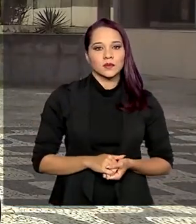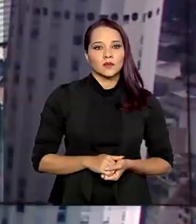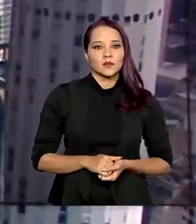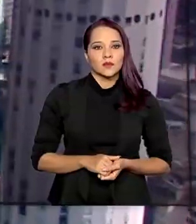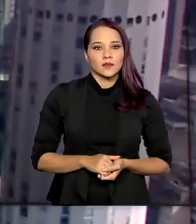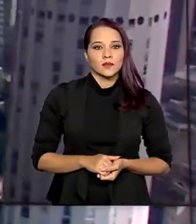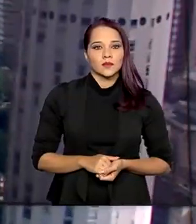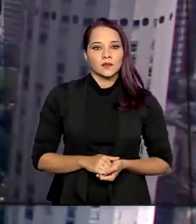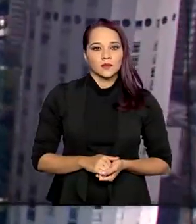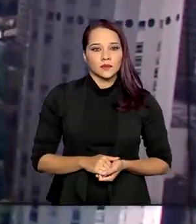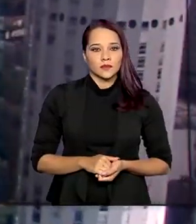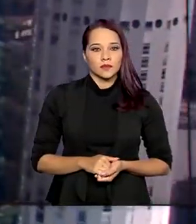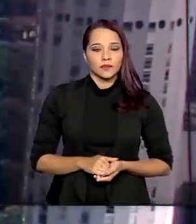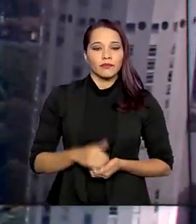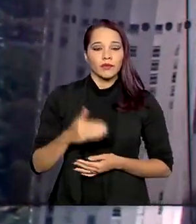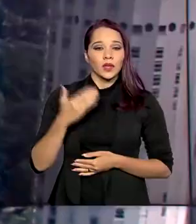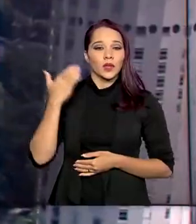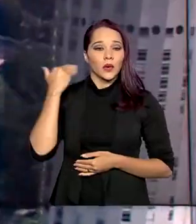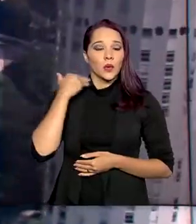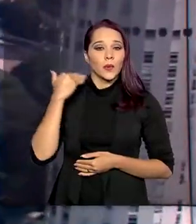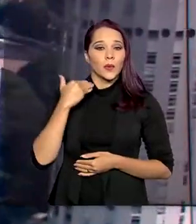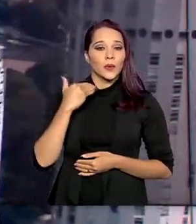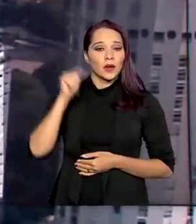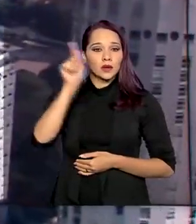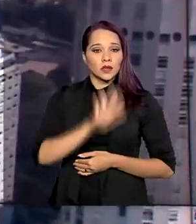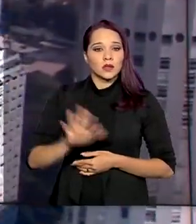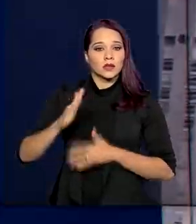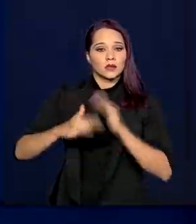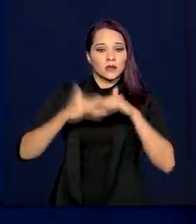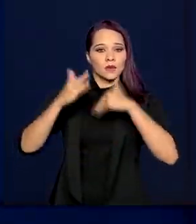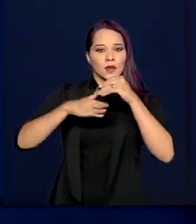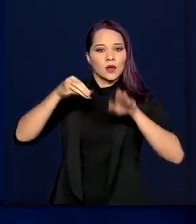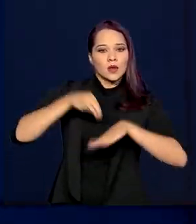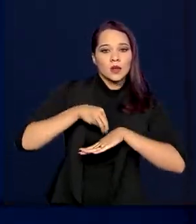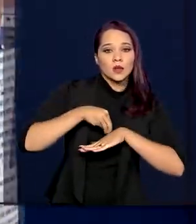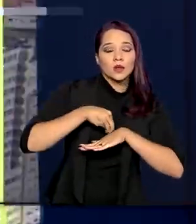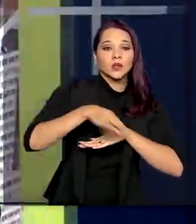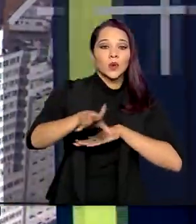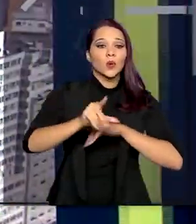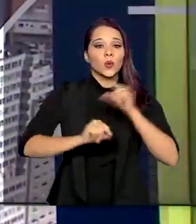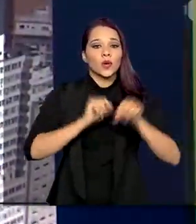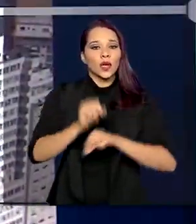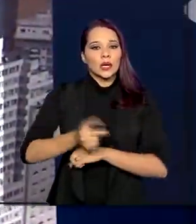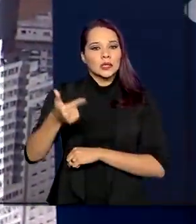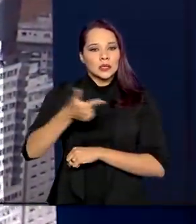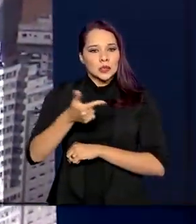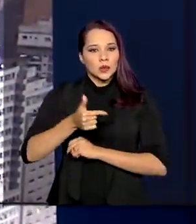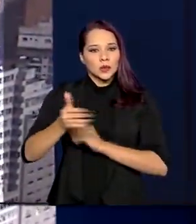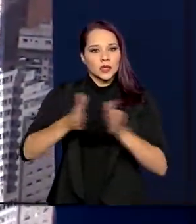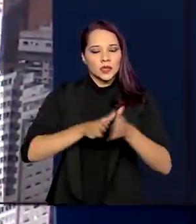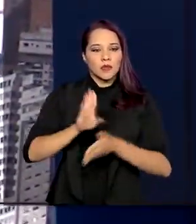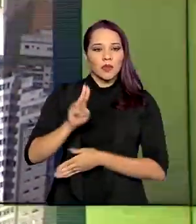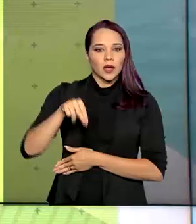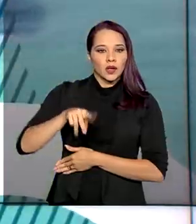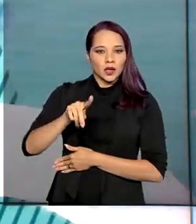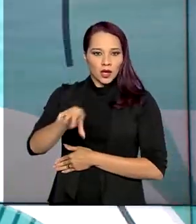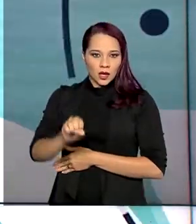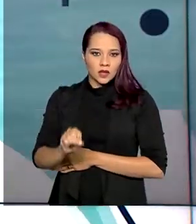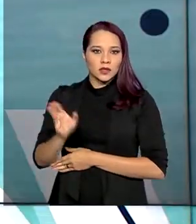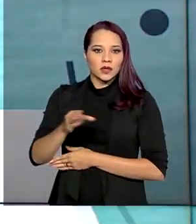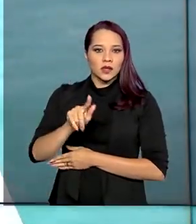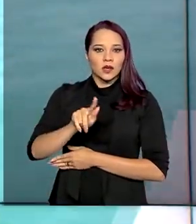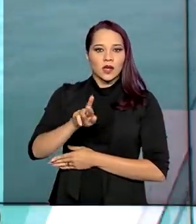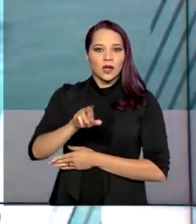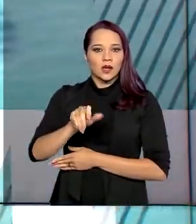agora. O Banco Nacional do Desenvolvimento lançou agora há pouco a segunda edição do BNDES Garagem,